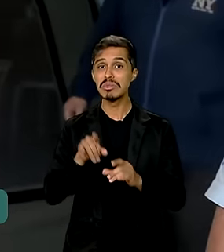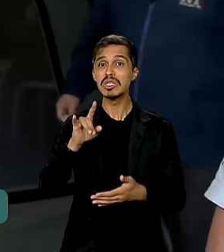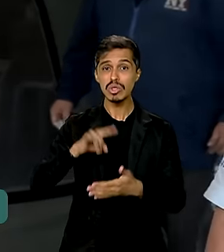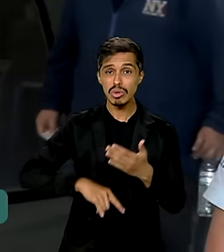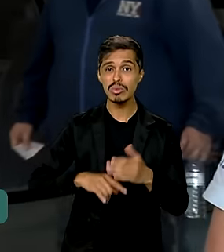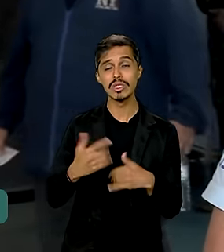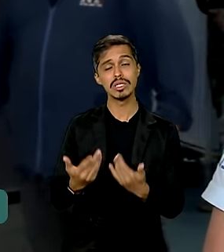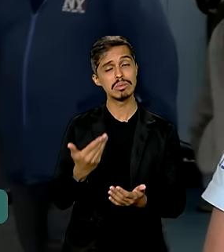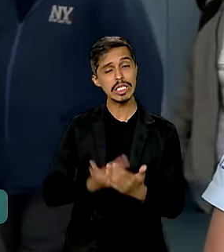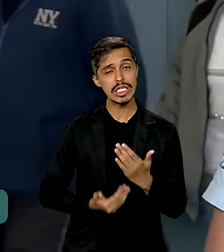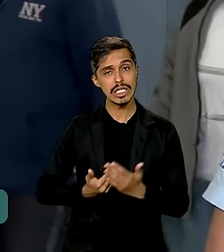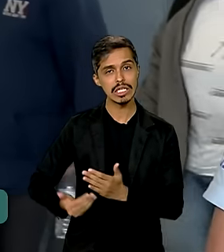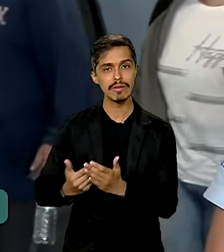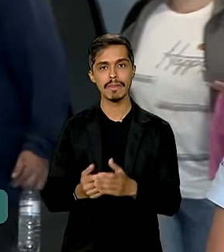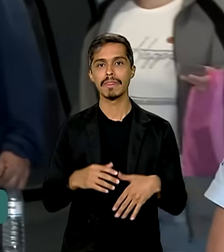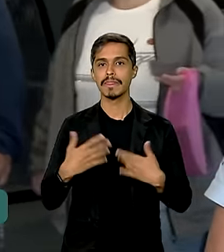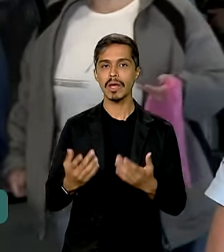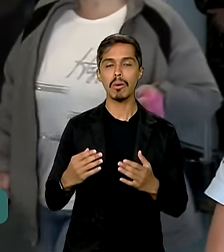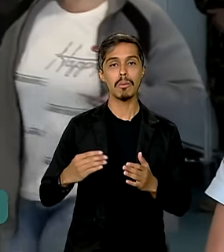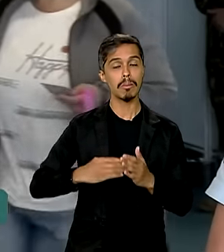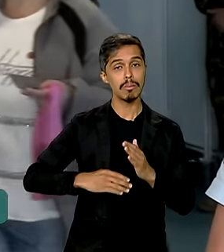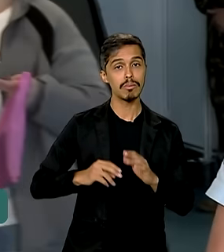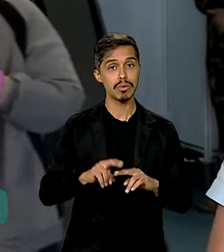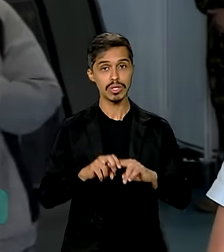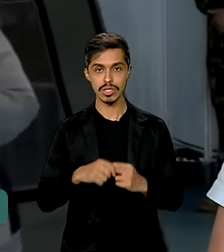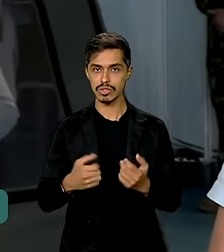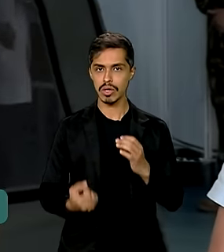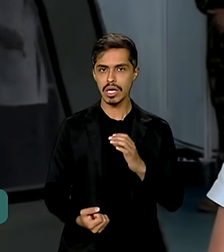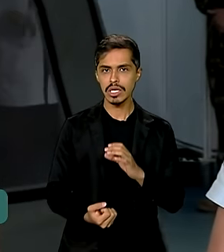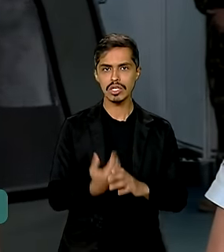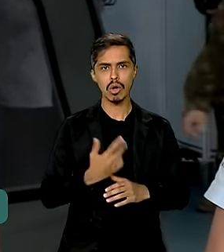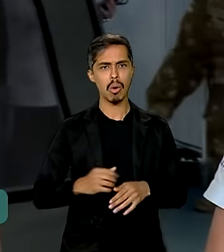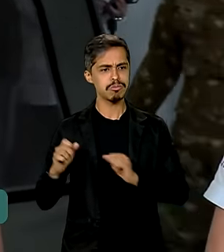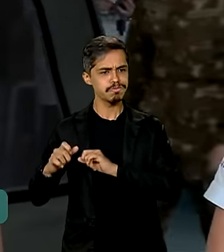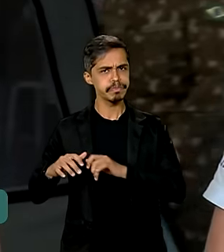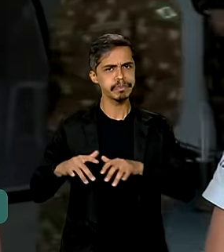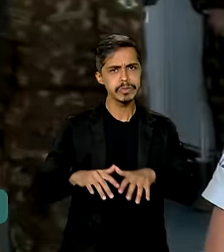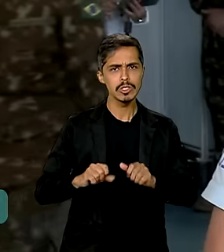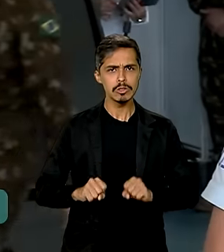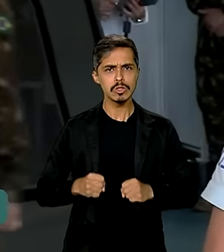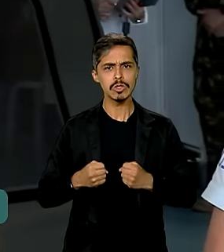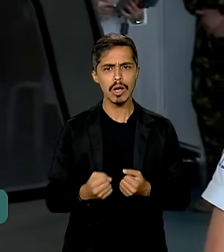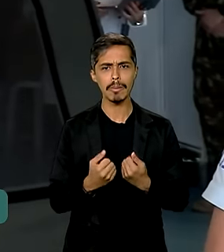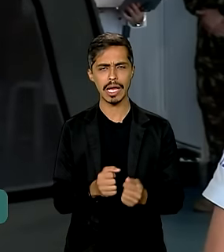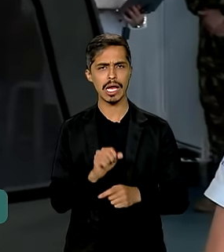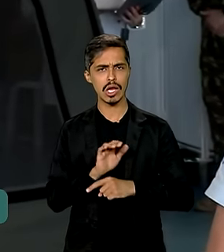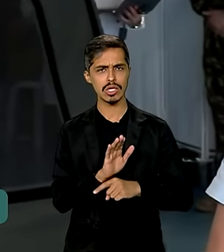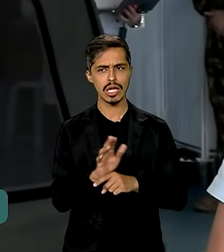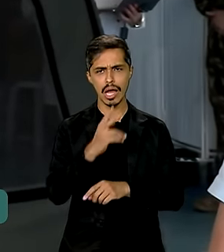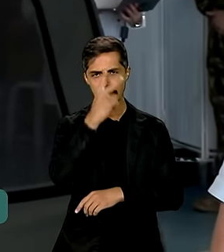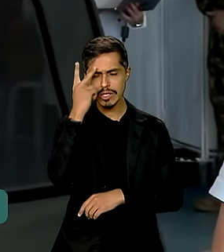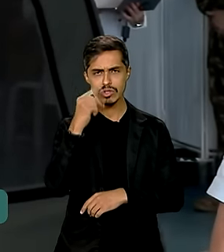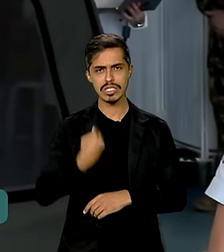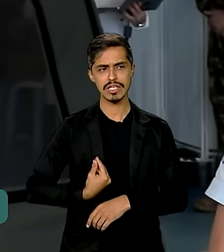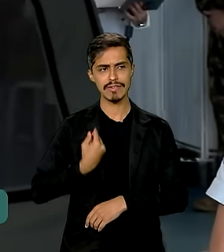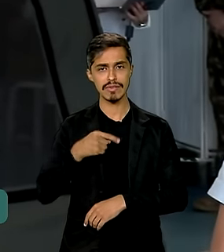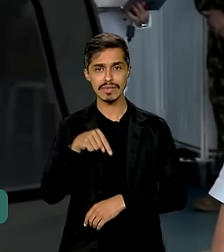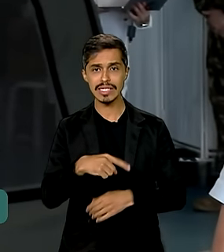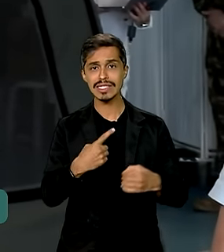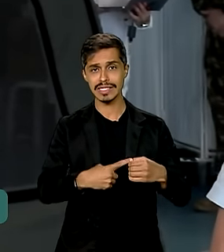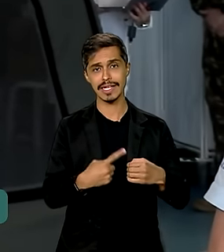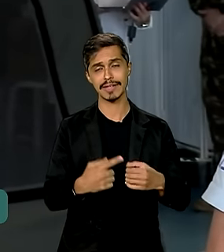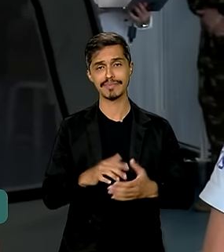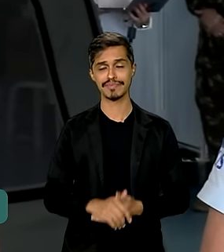diferentes órgãos foi criado para atender moradores aqui de Porto Alegre. Essa ação social acontece aqui na Arena do